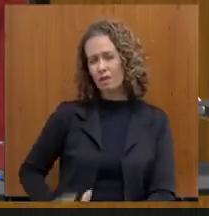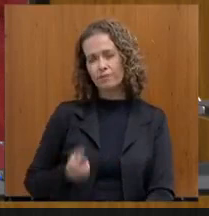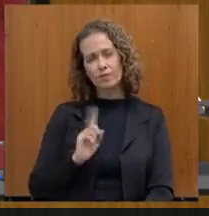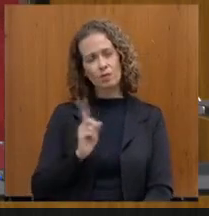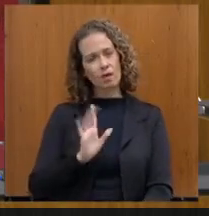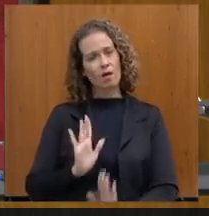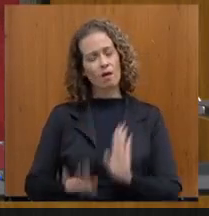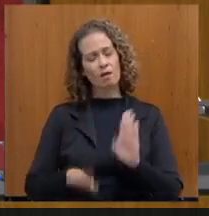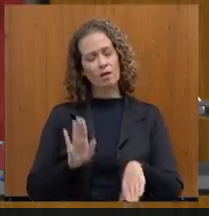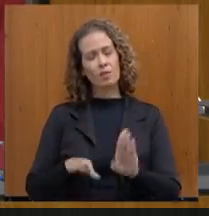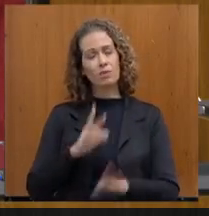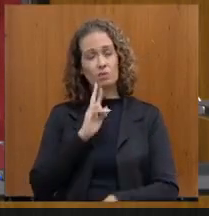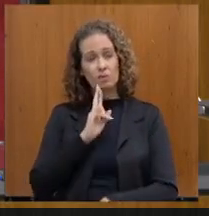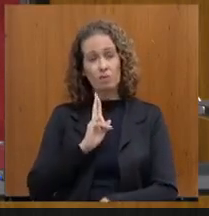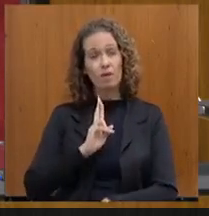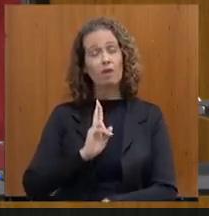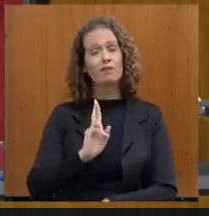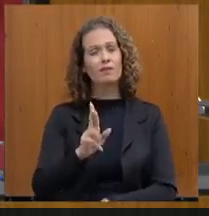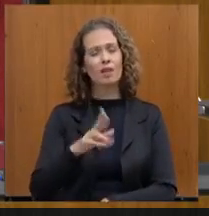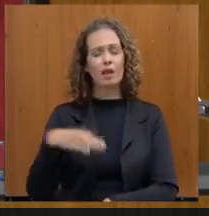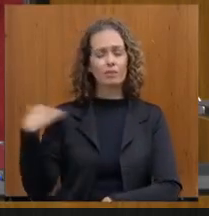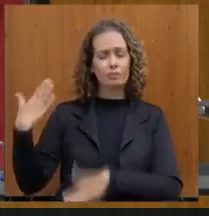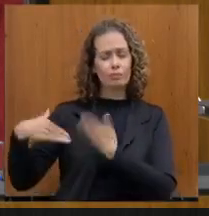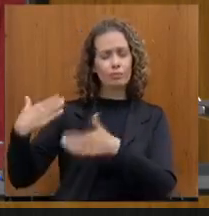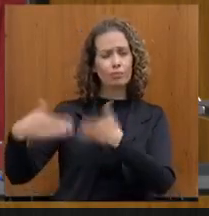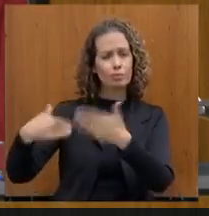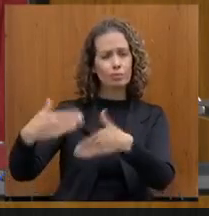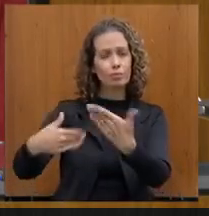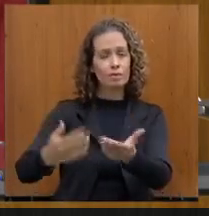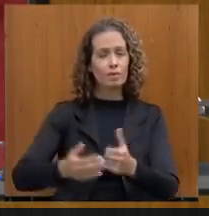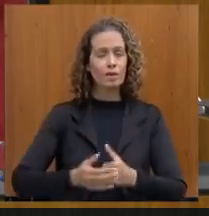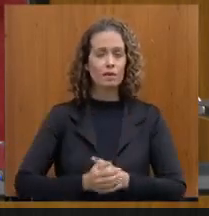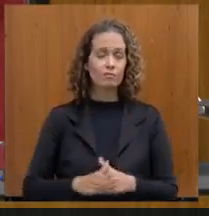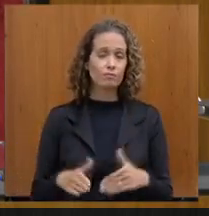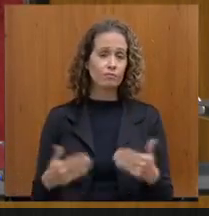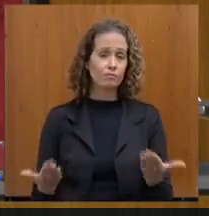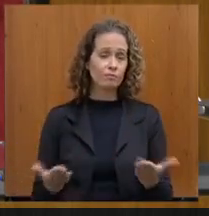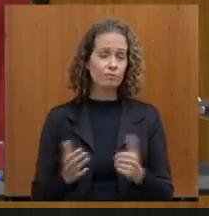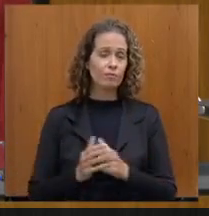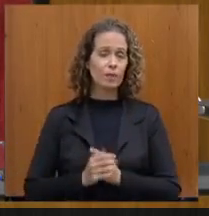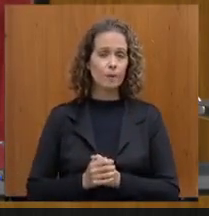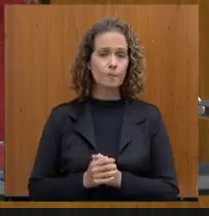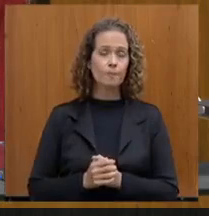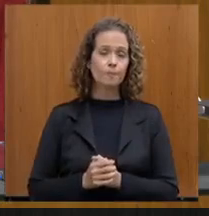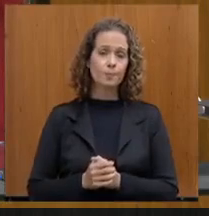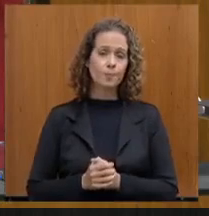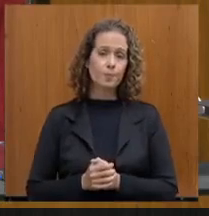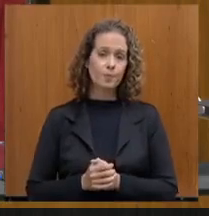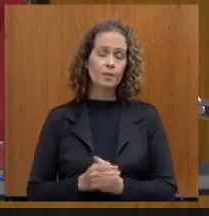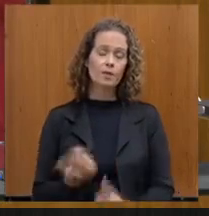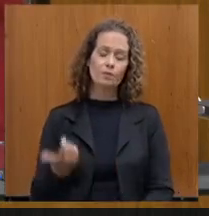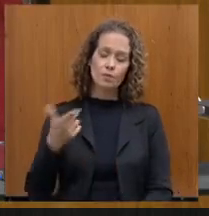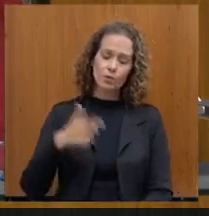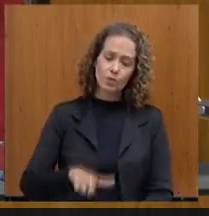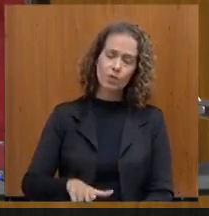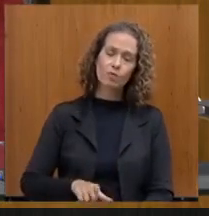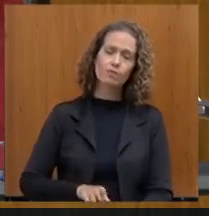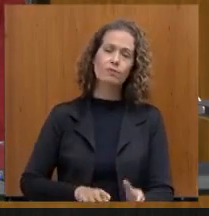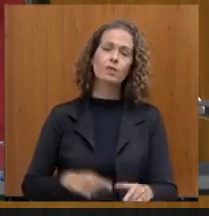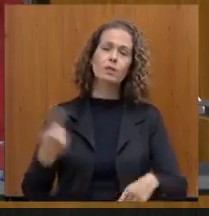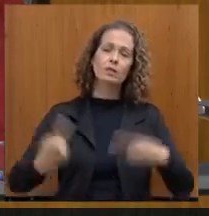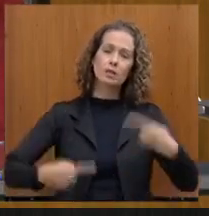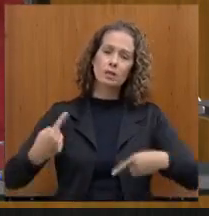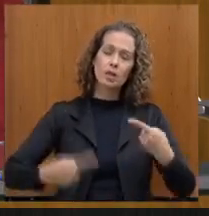resultados serão deméritos de vários governos. Nesse sentido, eu volto ao mesmo debate. Nós já